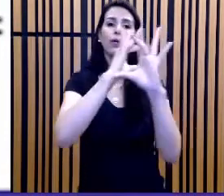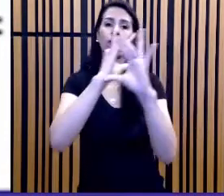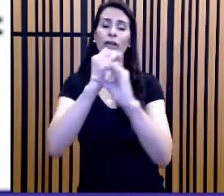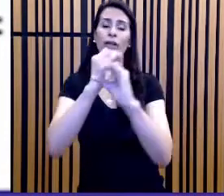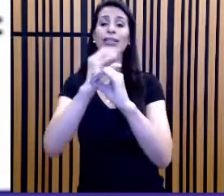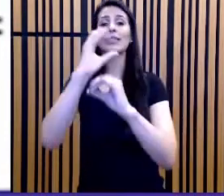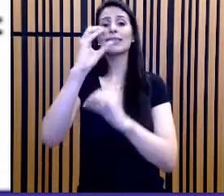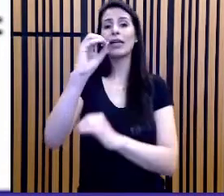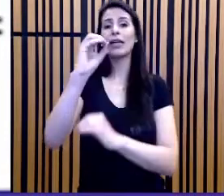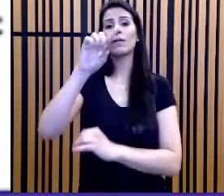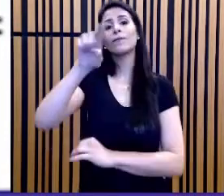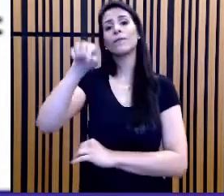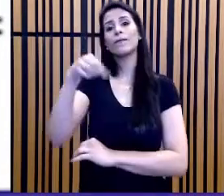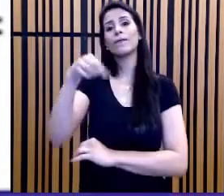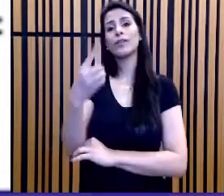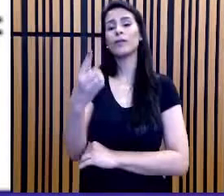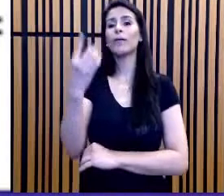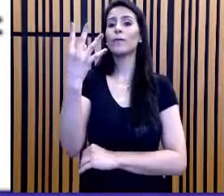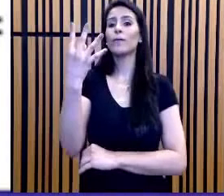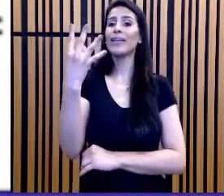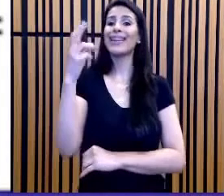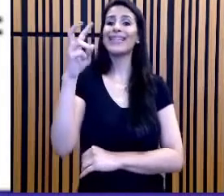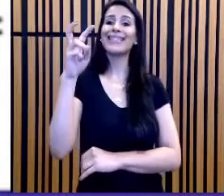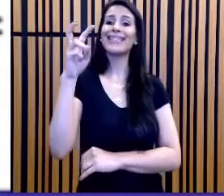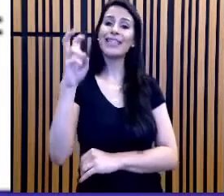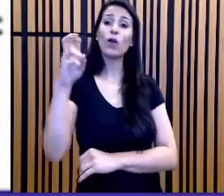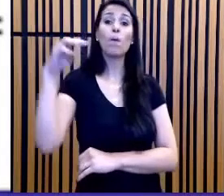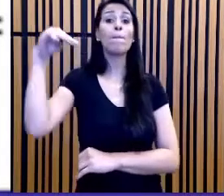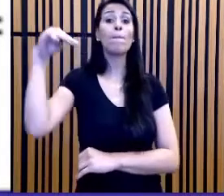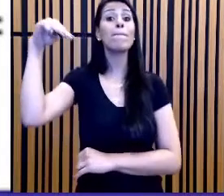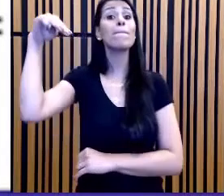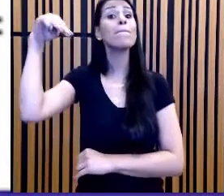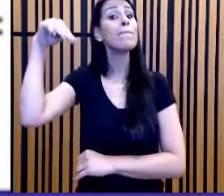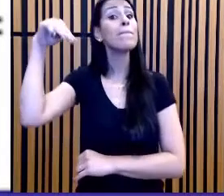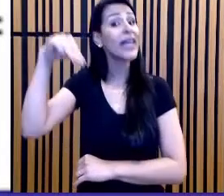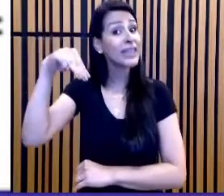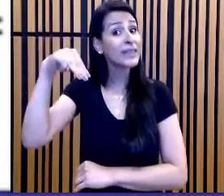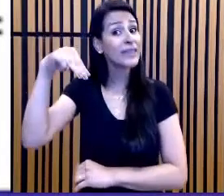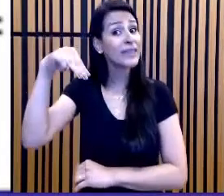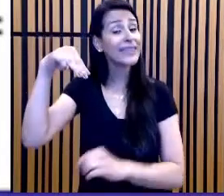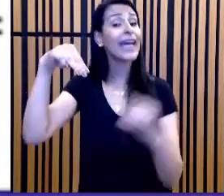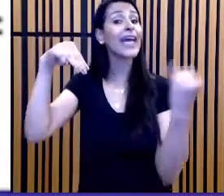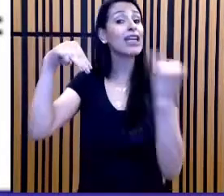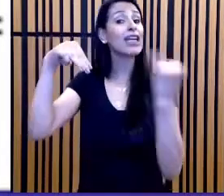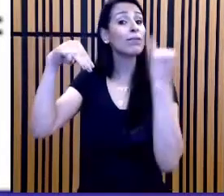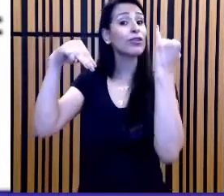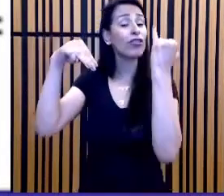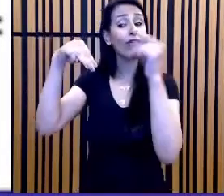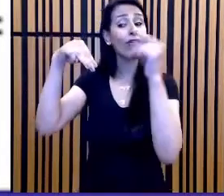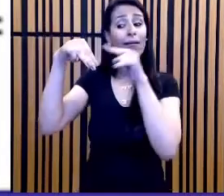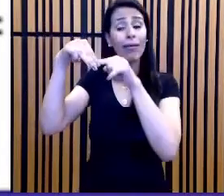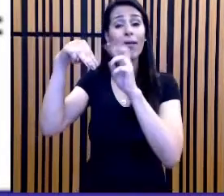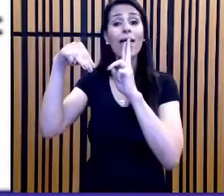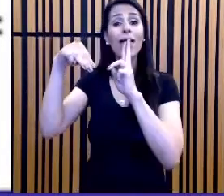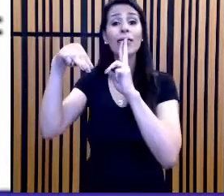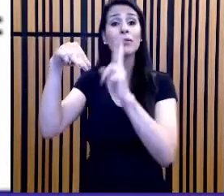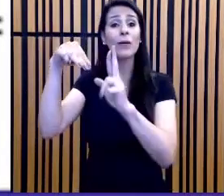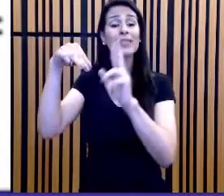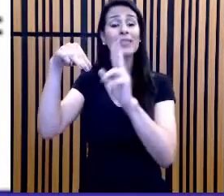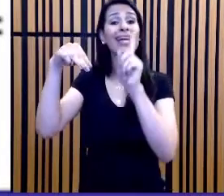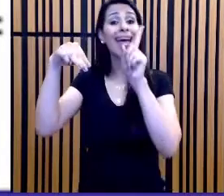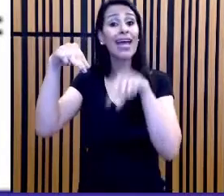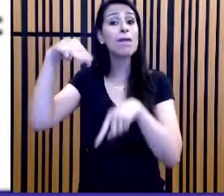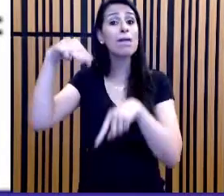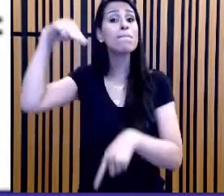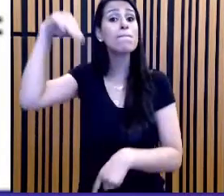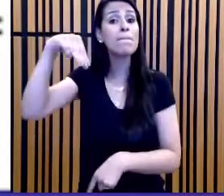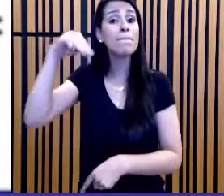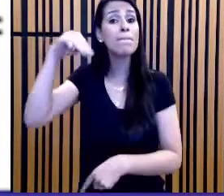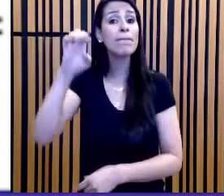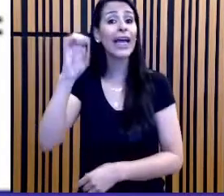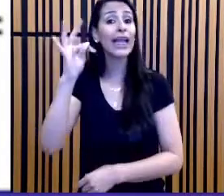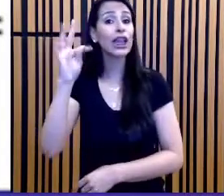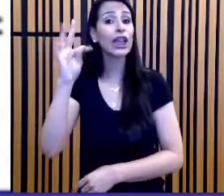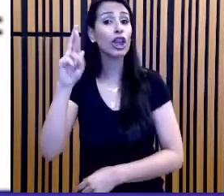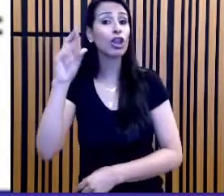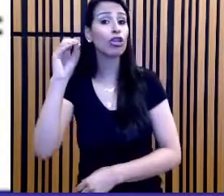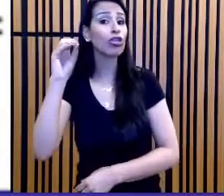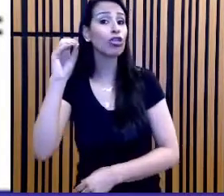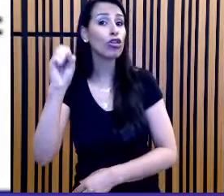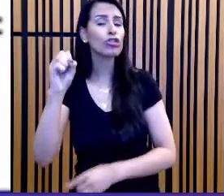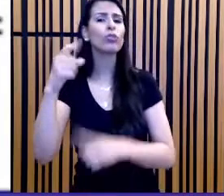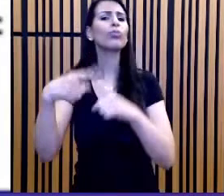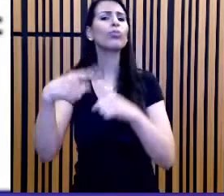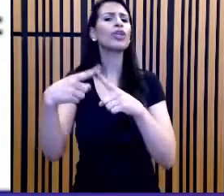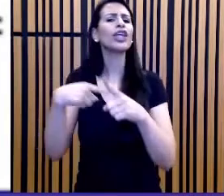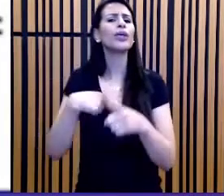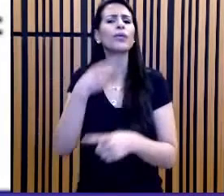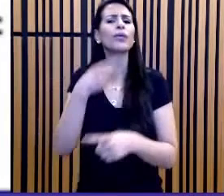,45 metros. Muito importante. Metros. Tudo bem? Por que eu estou insistindo na